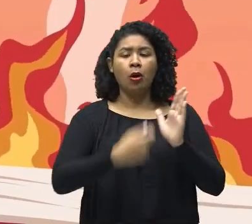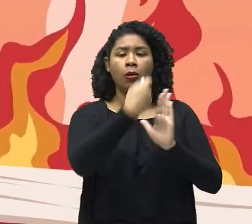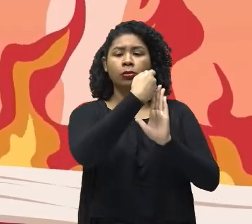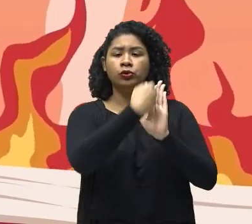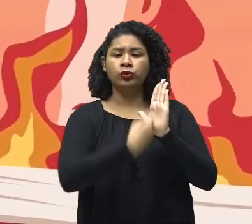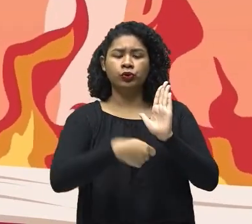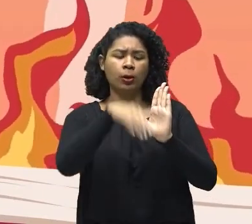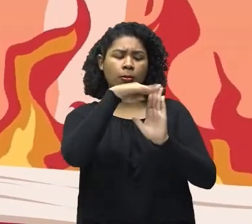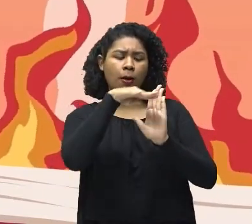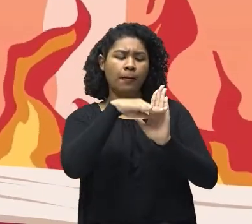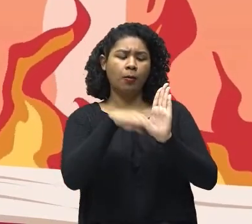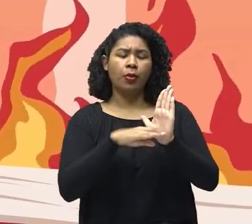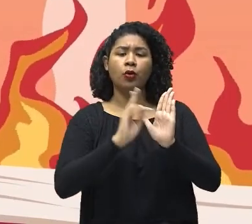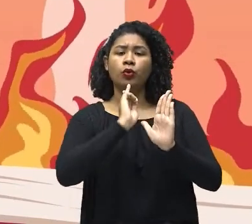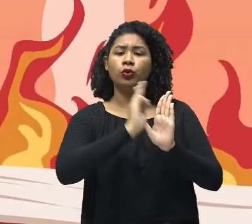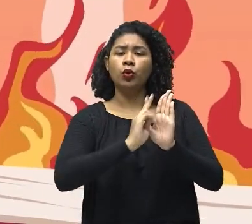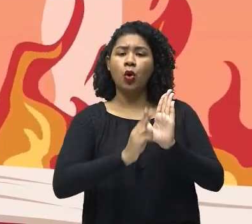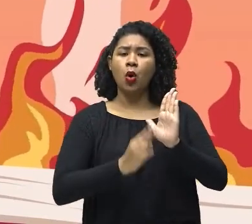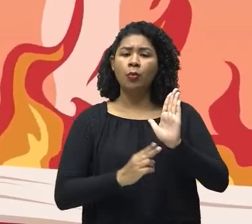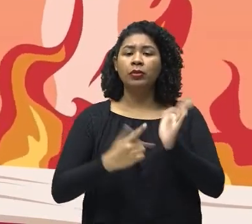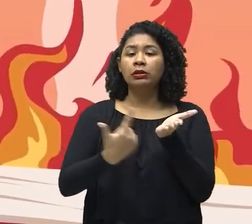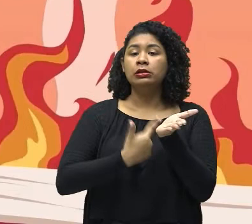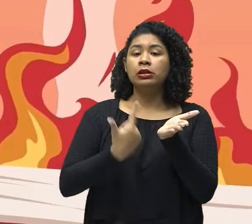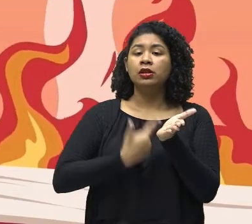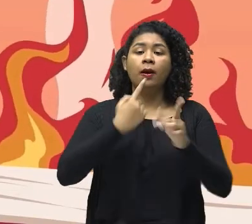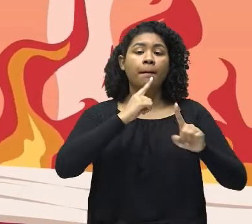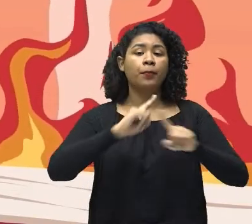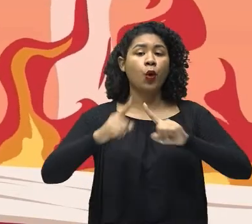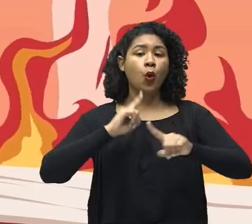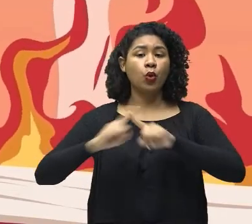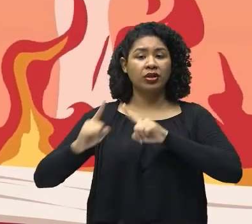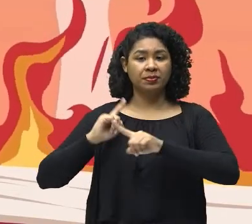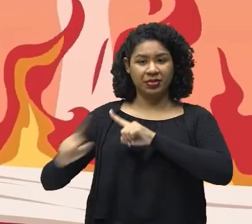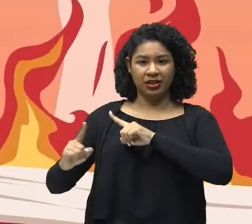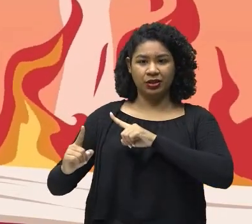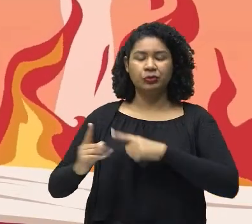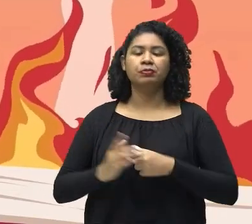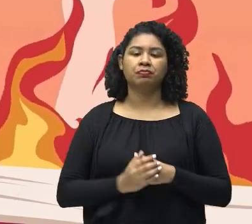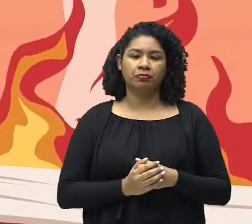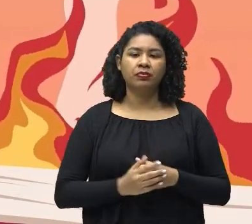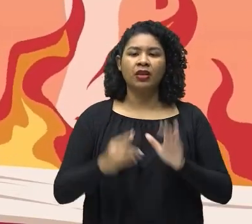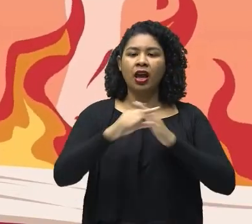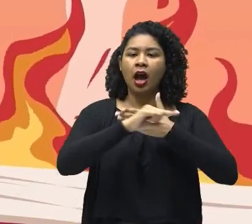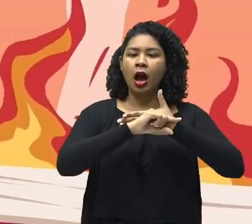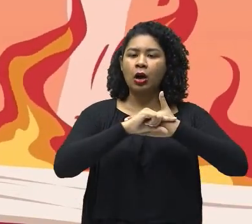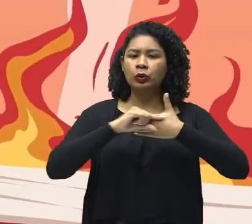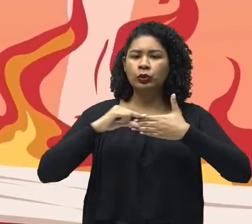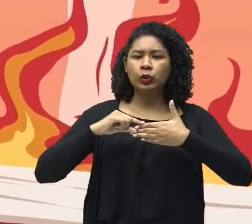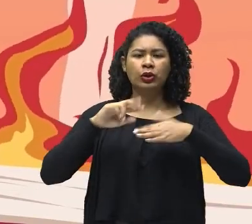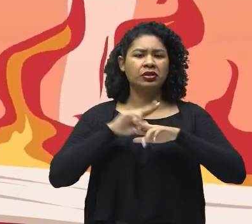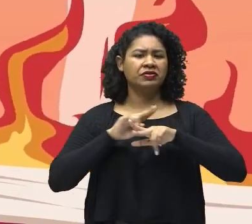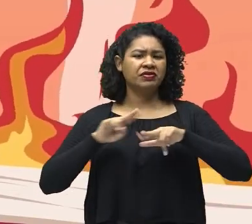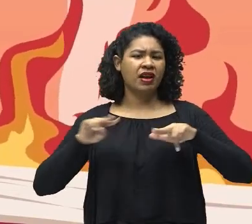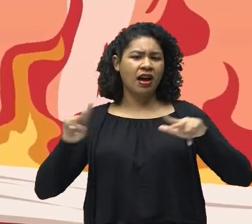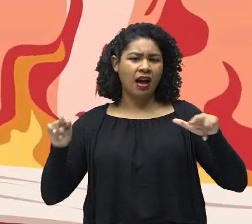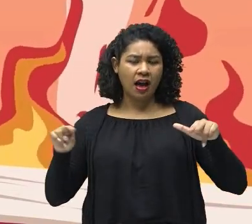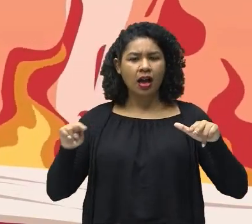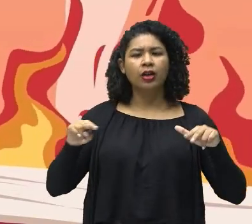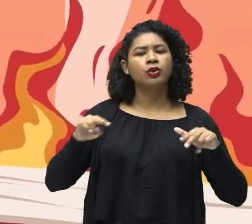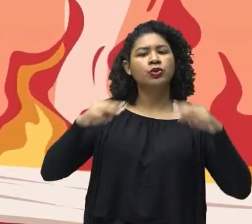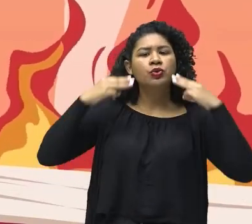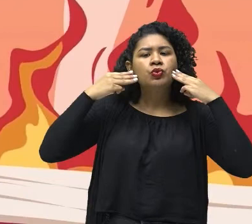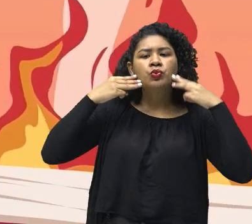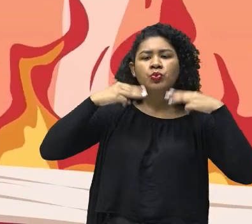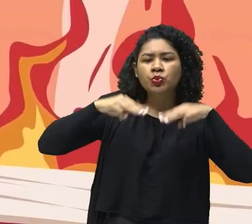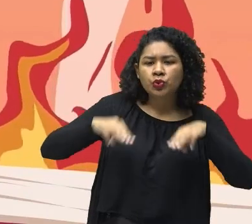livros Que eram proibidos Ai, de serem lidos pelas pessoas. Autores como Copérnico, Maquiavel, Galileu,